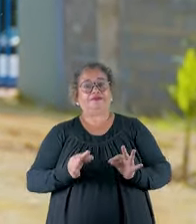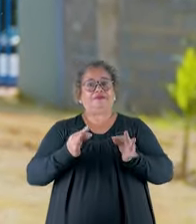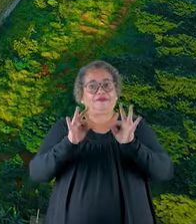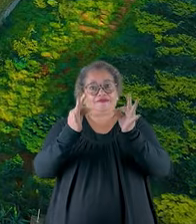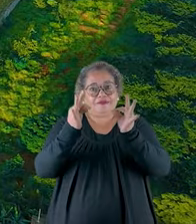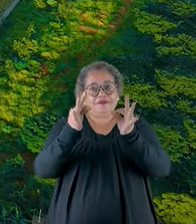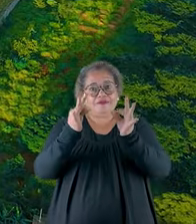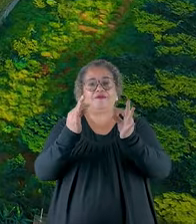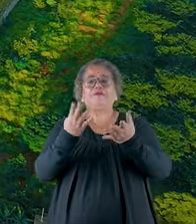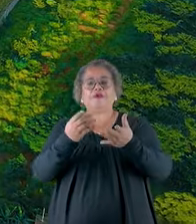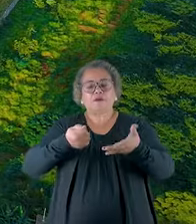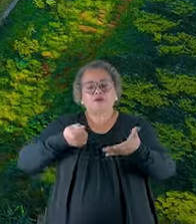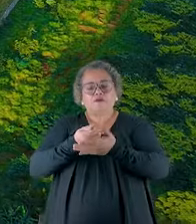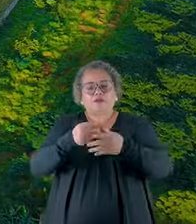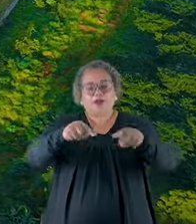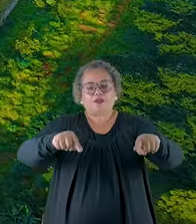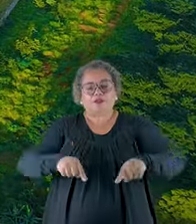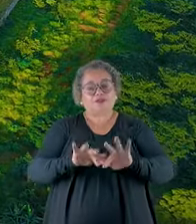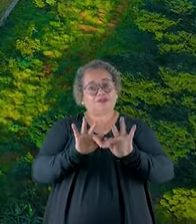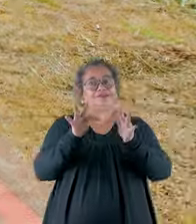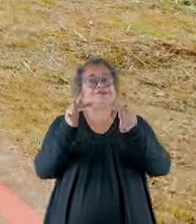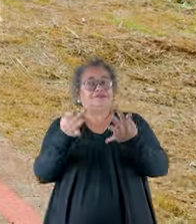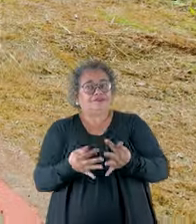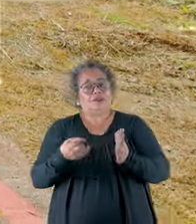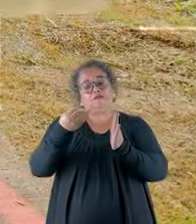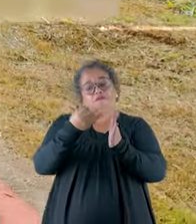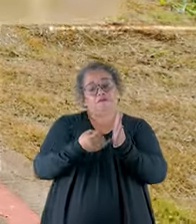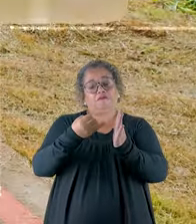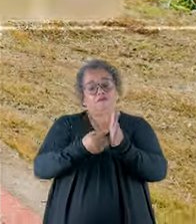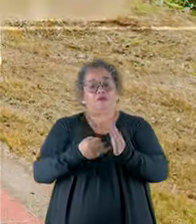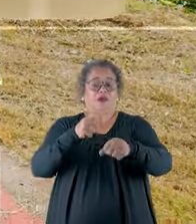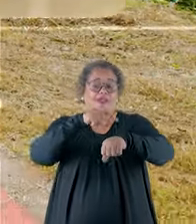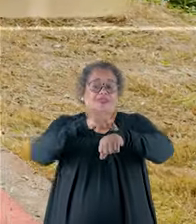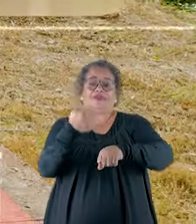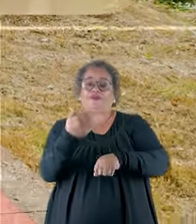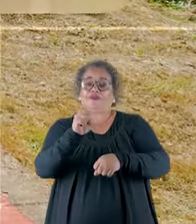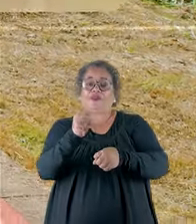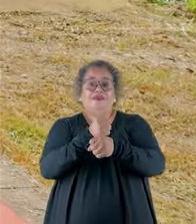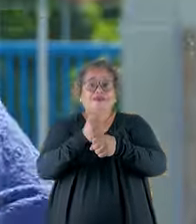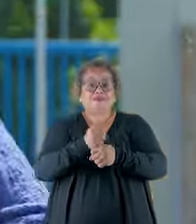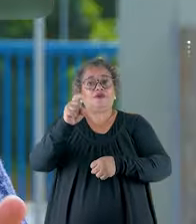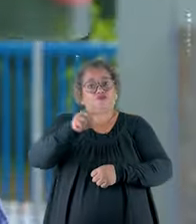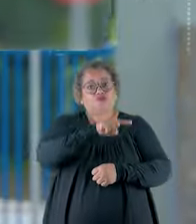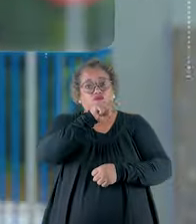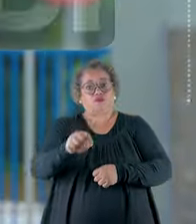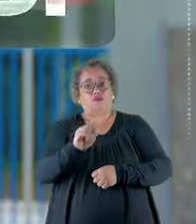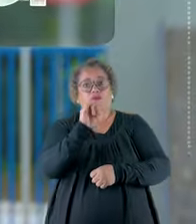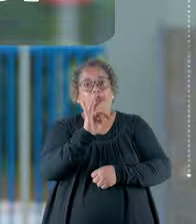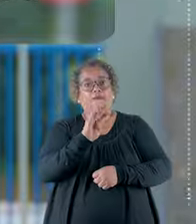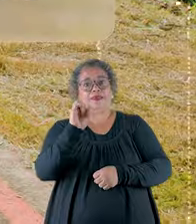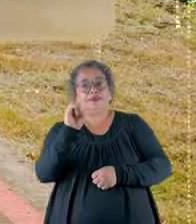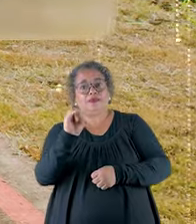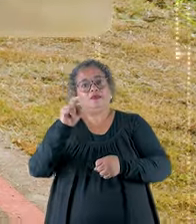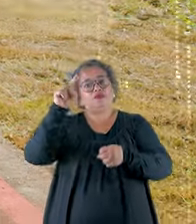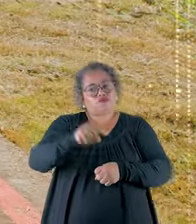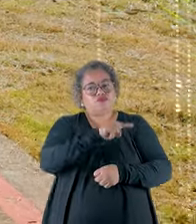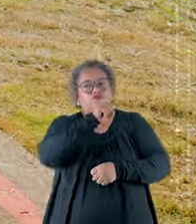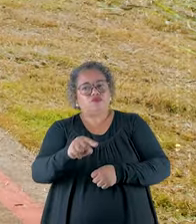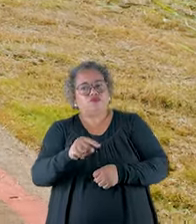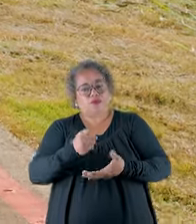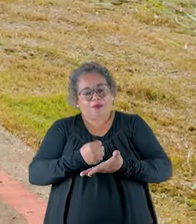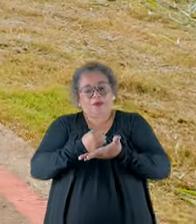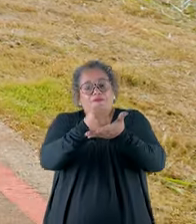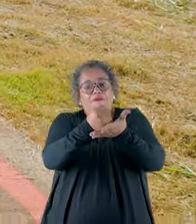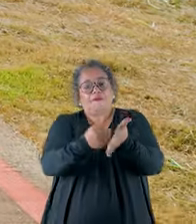tecnológica e para aquisição de lotes simples e isenção de IPTU por uma década. Não tem pagamento de TBI e ainda